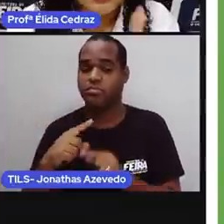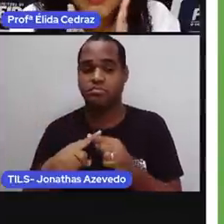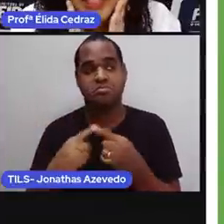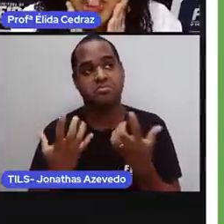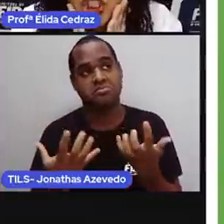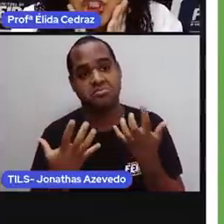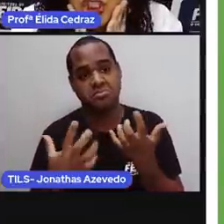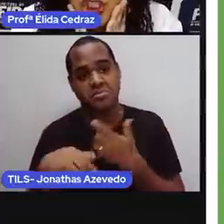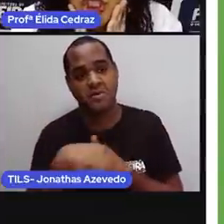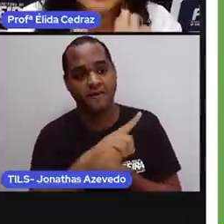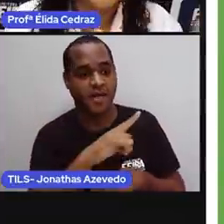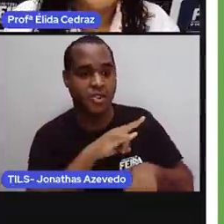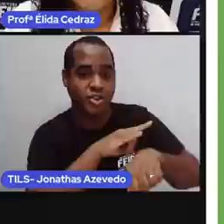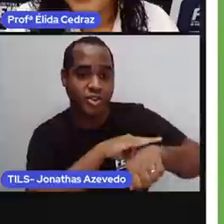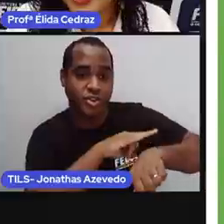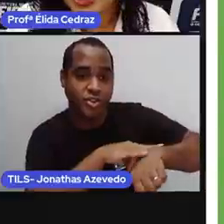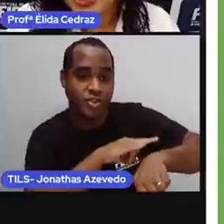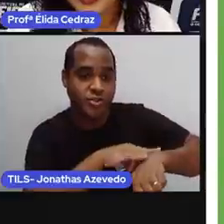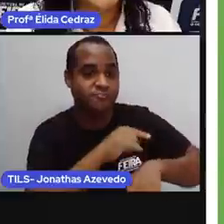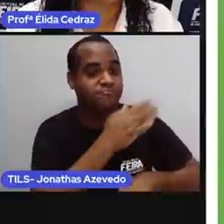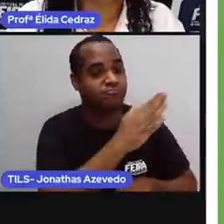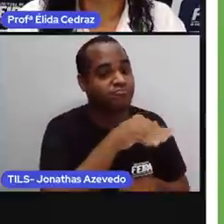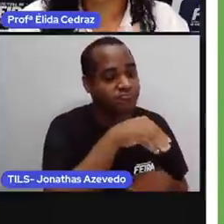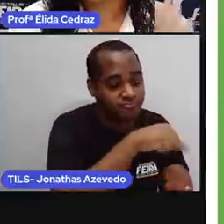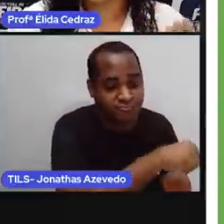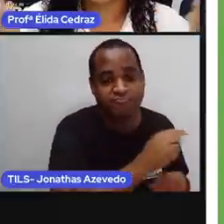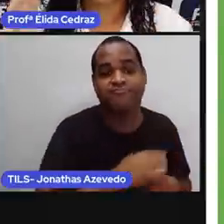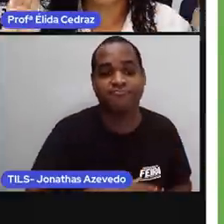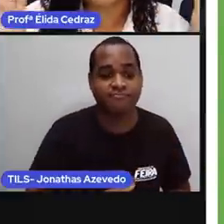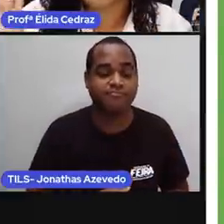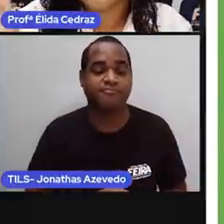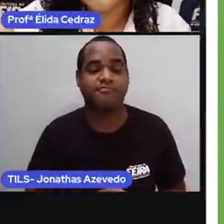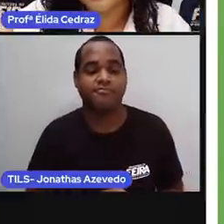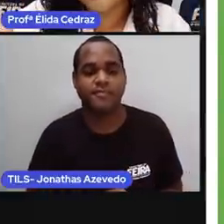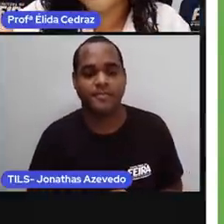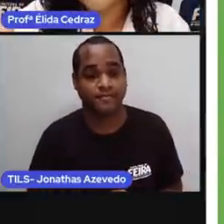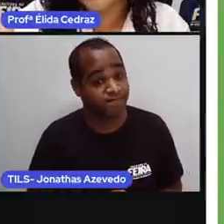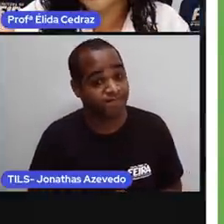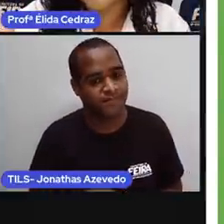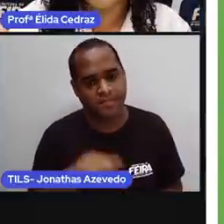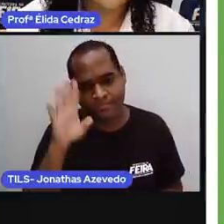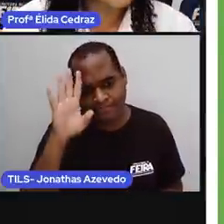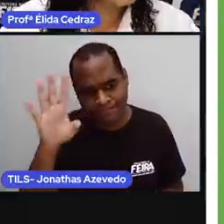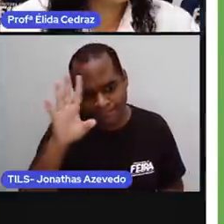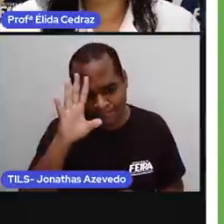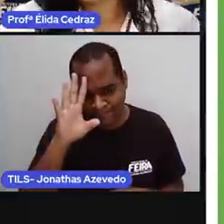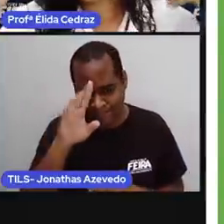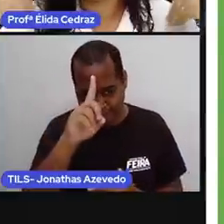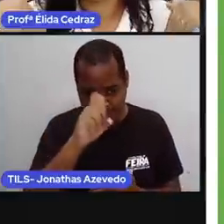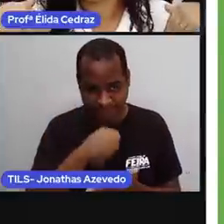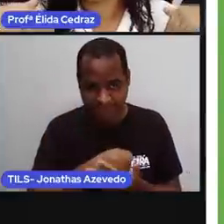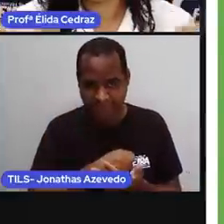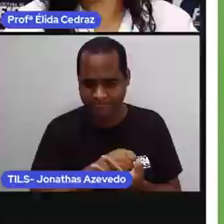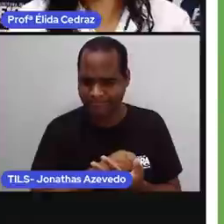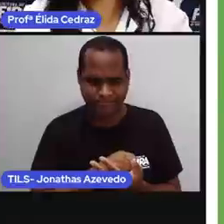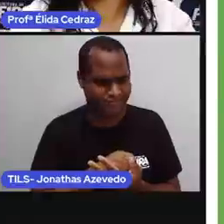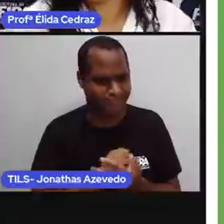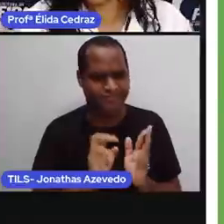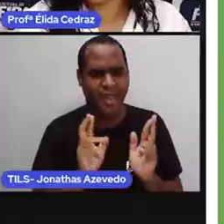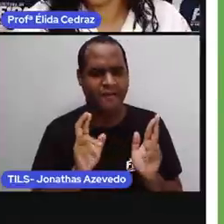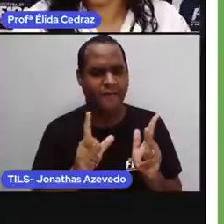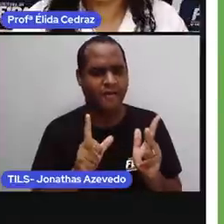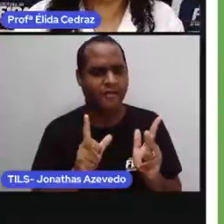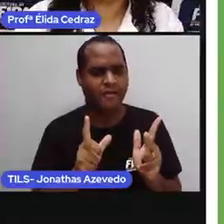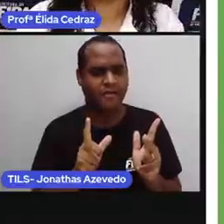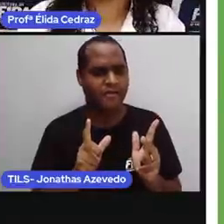quer fazer xixi, aí ele faz xixi. Então, ele não pensa para decidir. Do jeito que ele quer fazer, ele